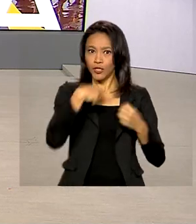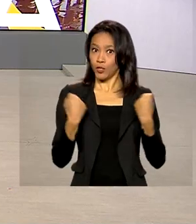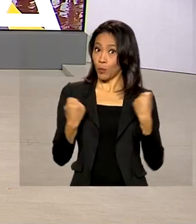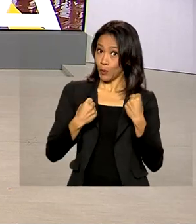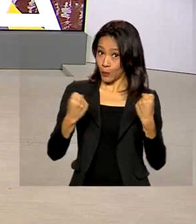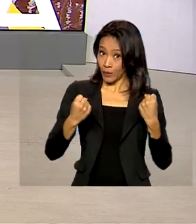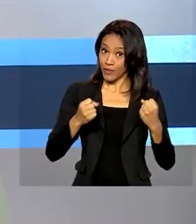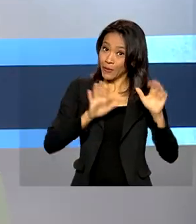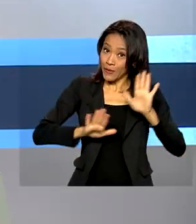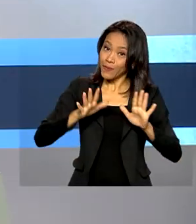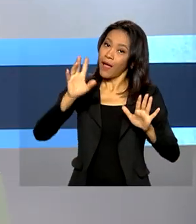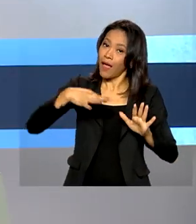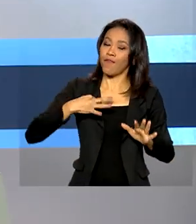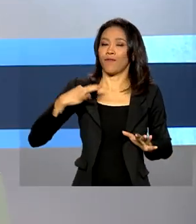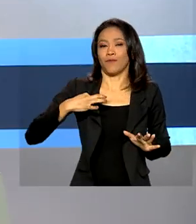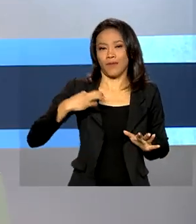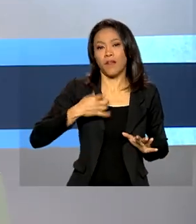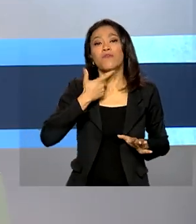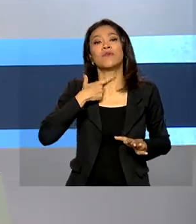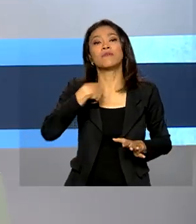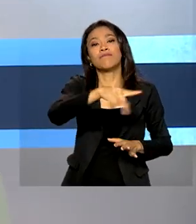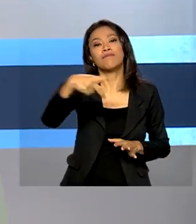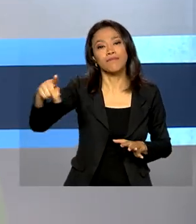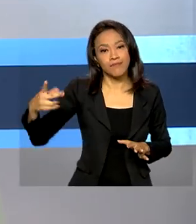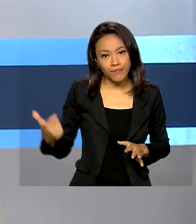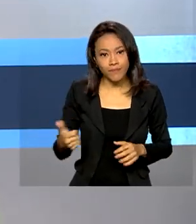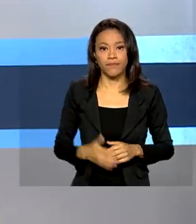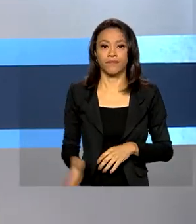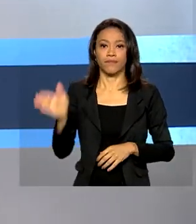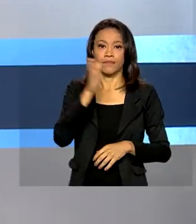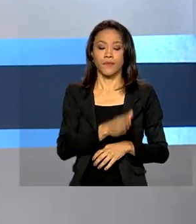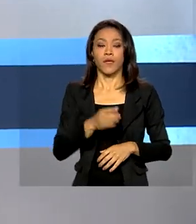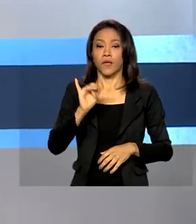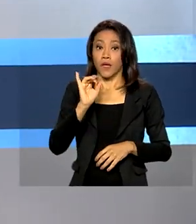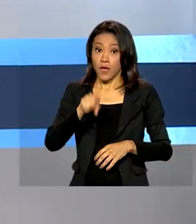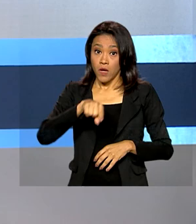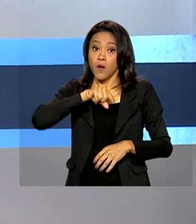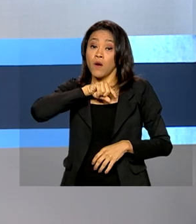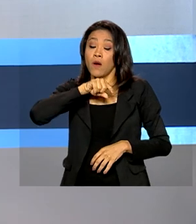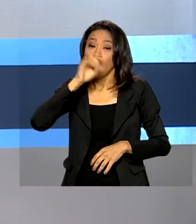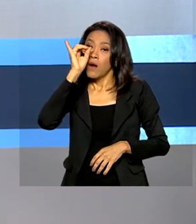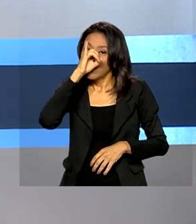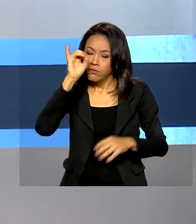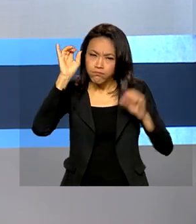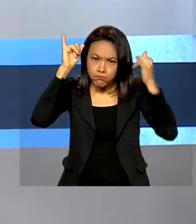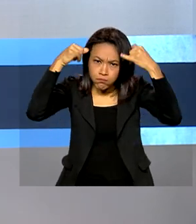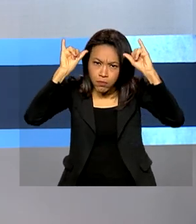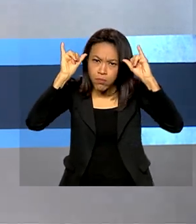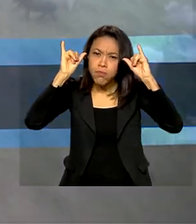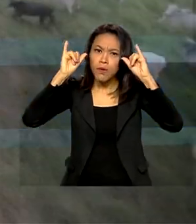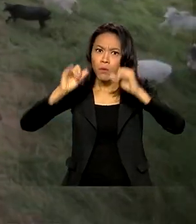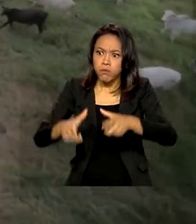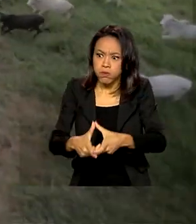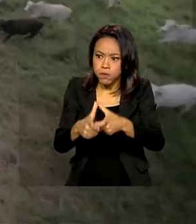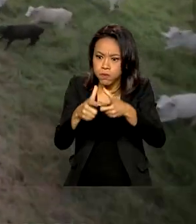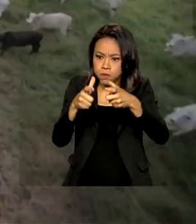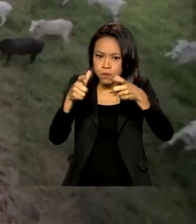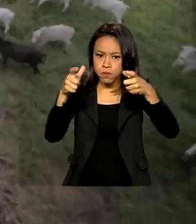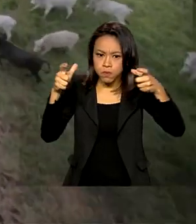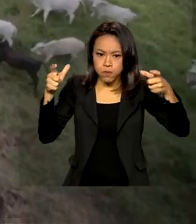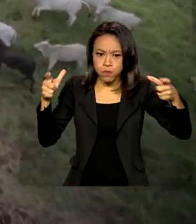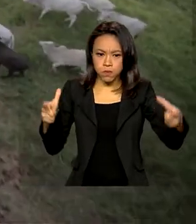voluntário. O rebanho bovino cresceu pelo terceiro ano consecutivo. Em 2021,